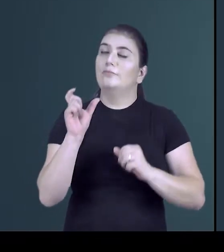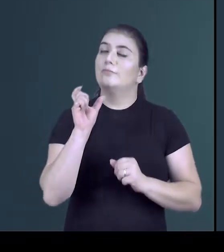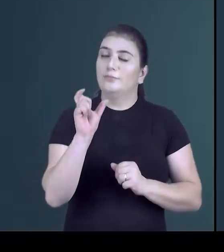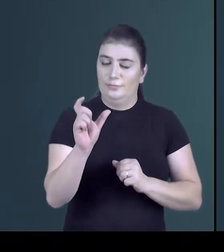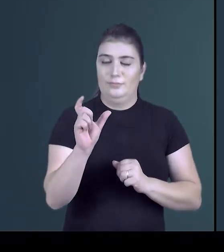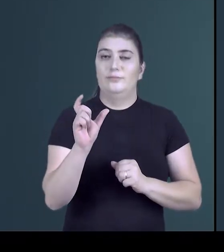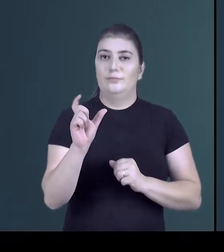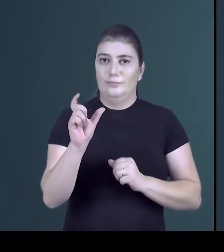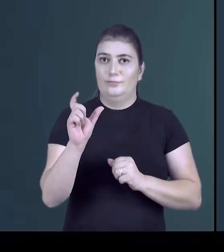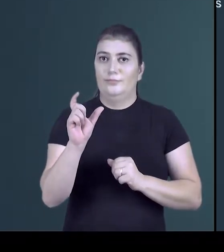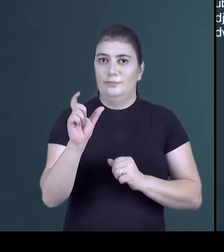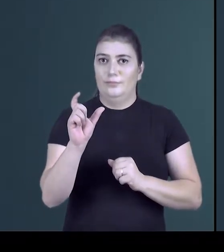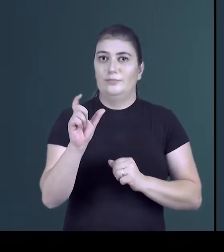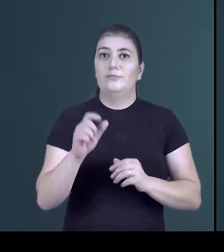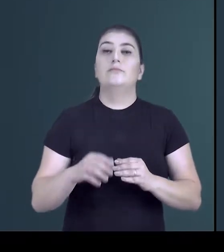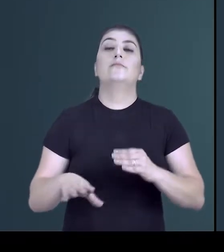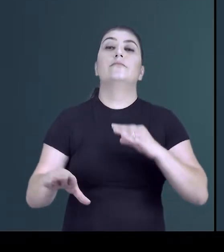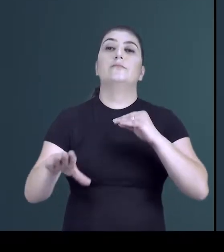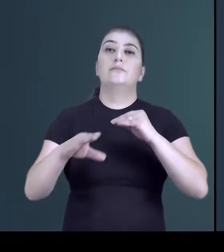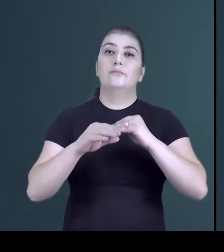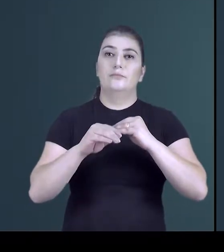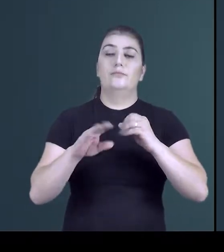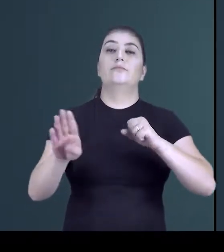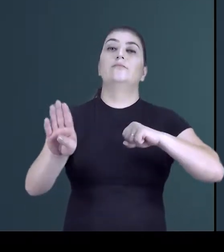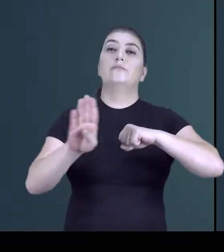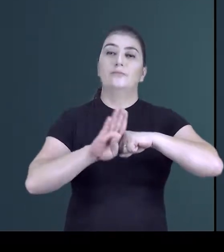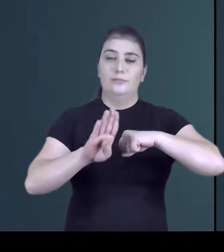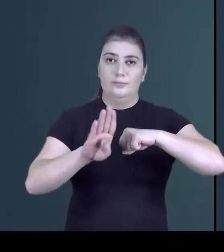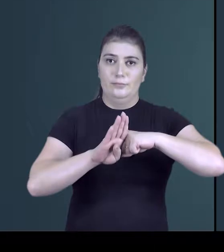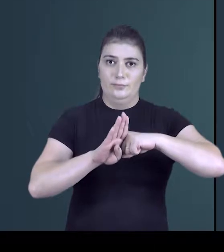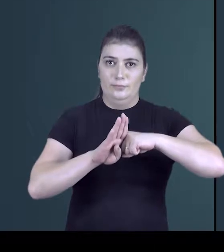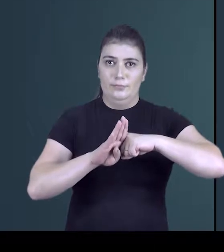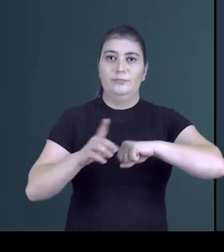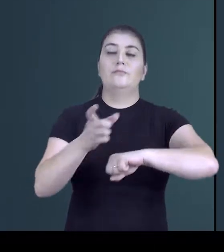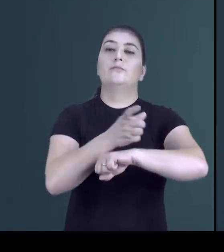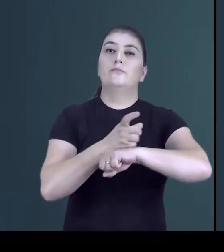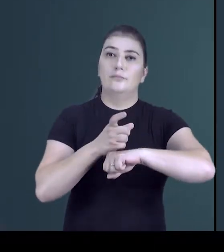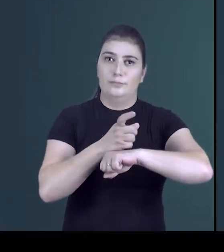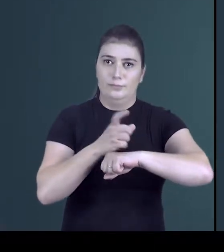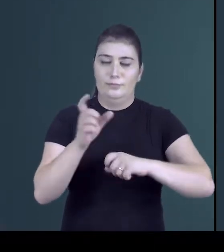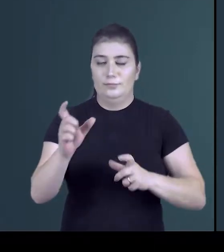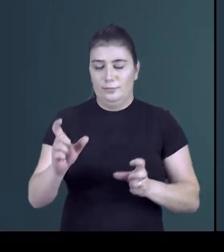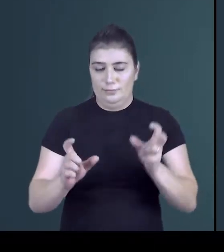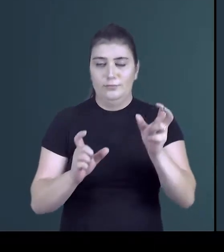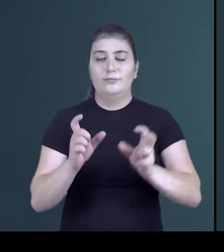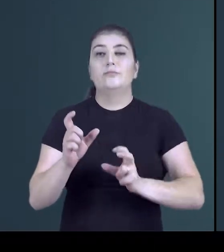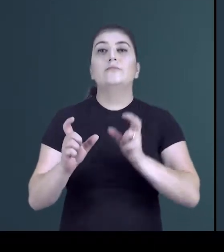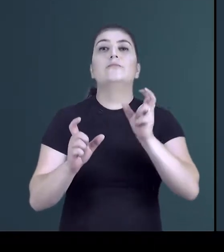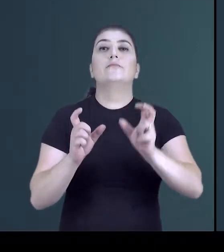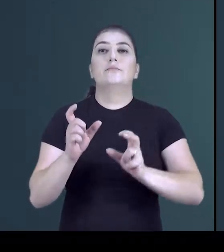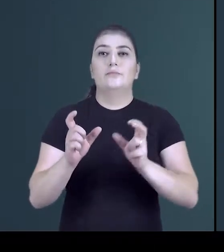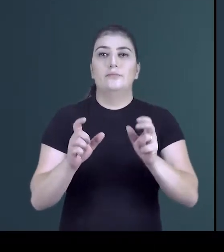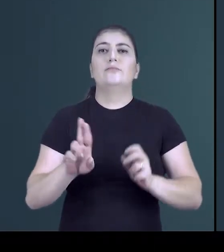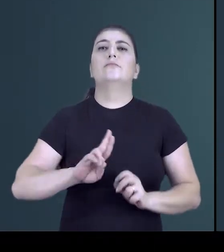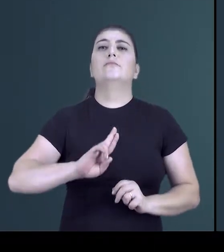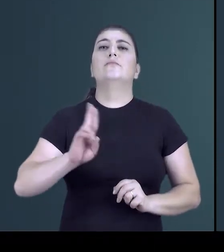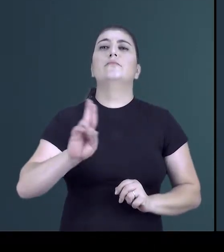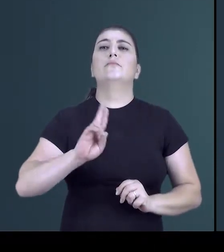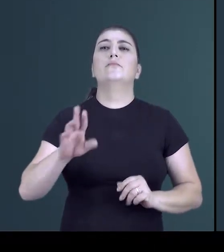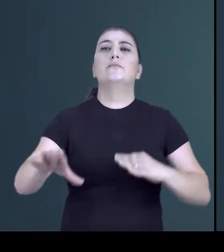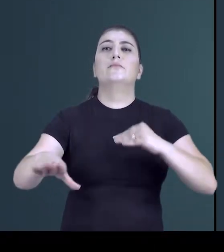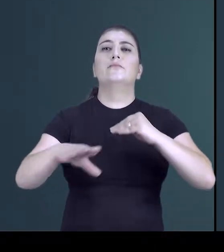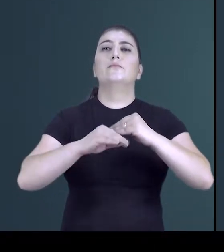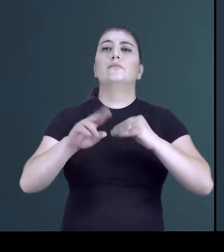palavras. Os complementos dos substantivos, adjetivos e advérbios são chamados